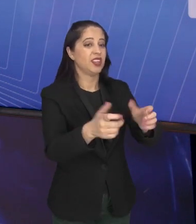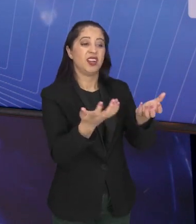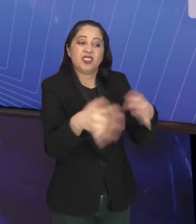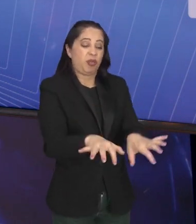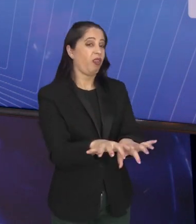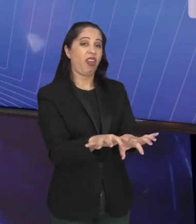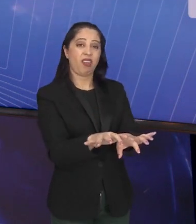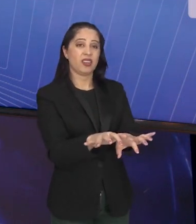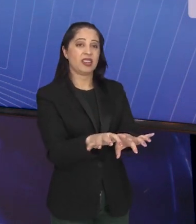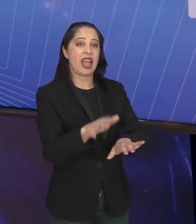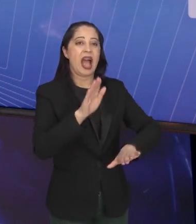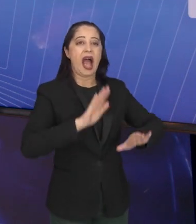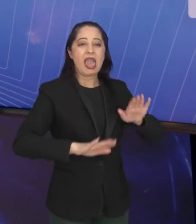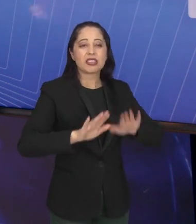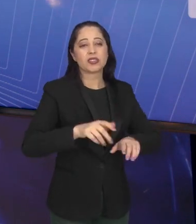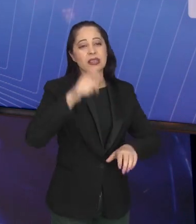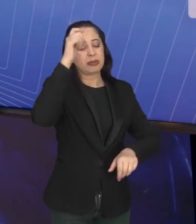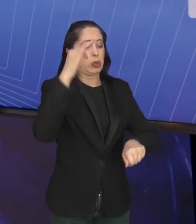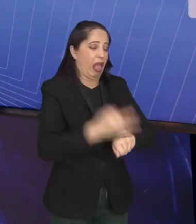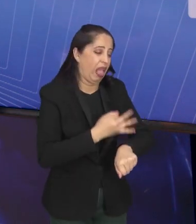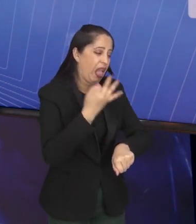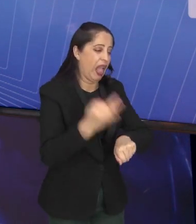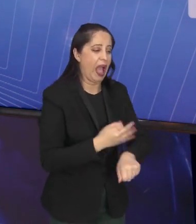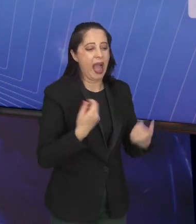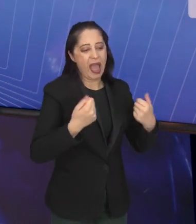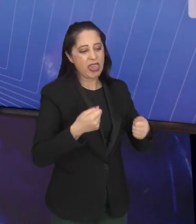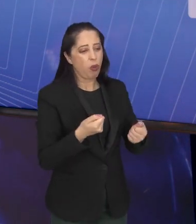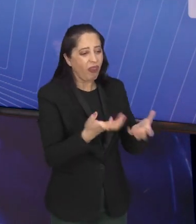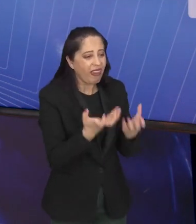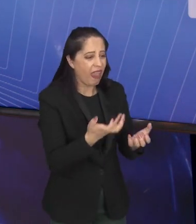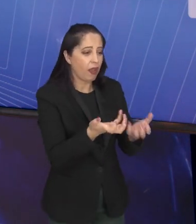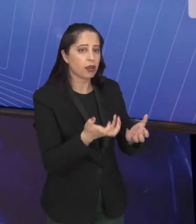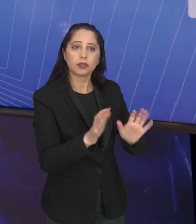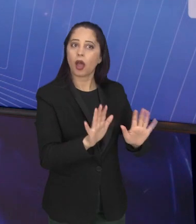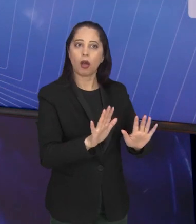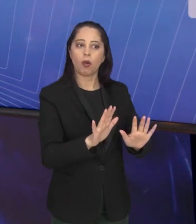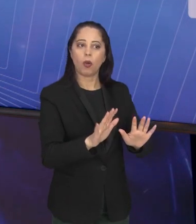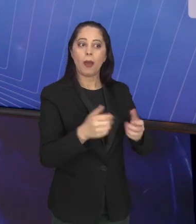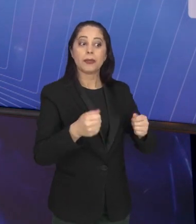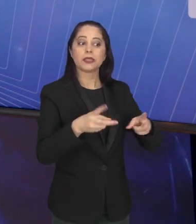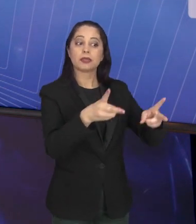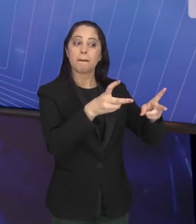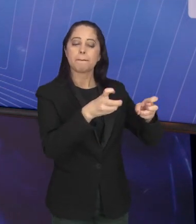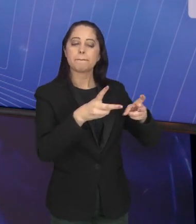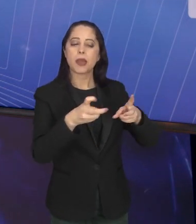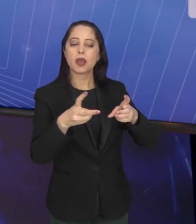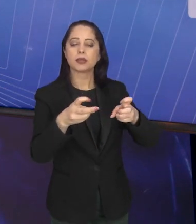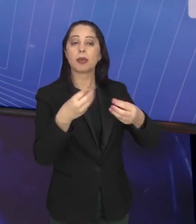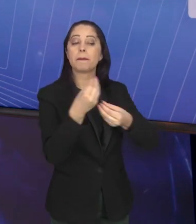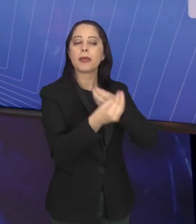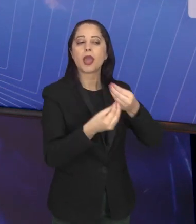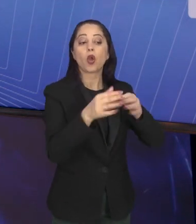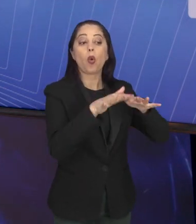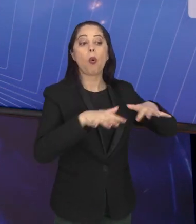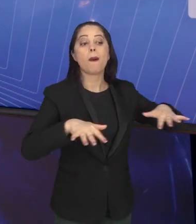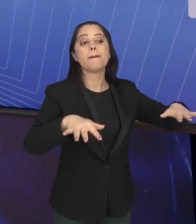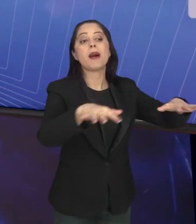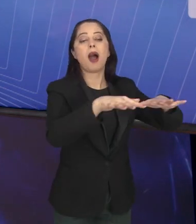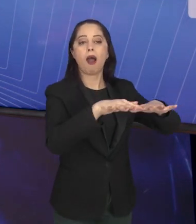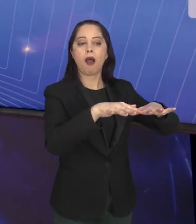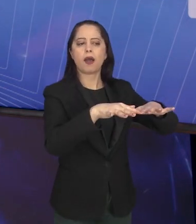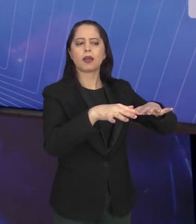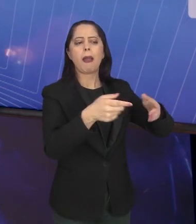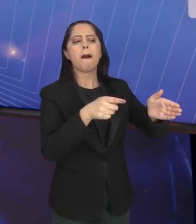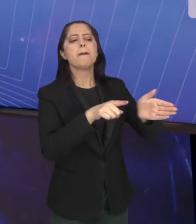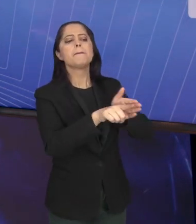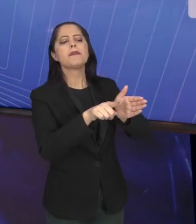E fica, às vezes, brigando, batalhando, porque tem que ser desse jeito, tem que ser... Pare para ouvir o mercado. Então, consulte as pessoas